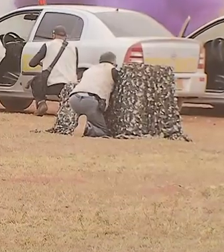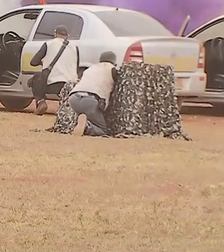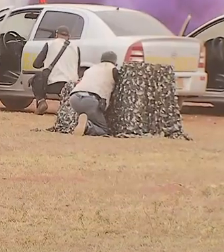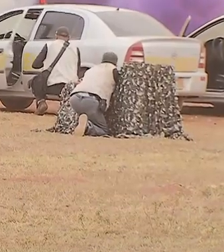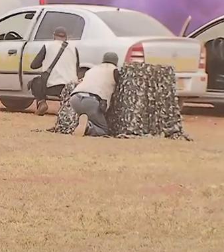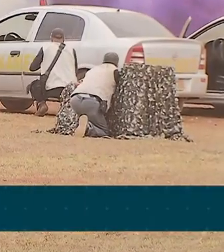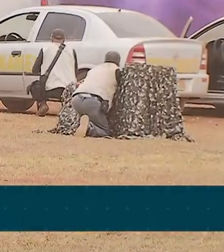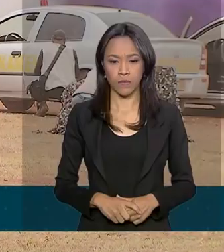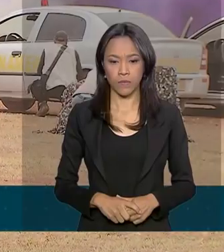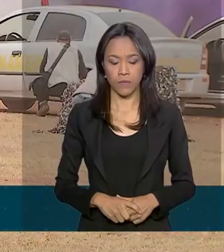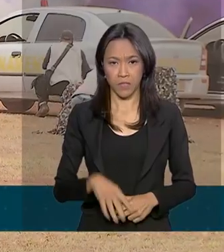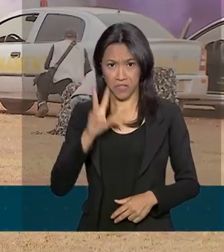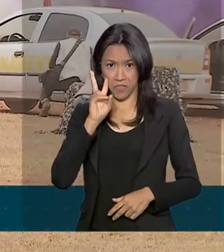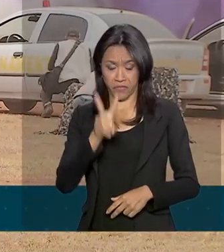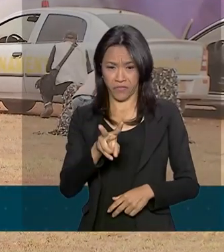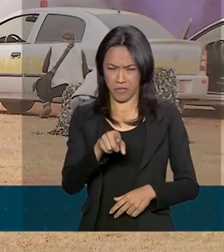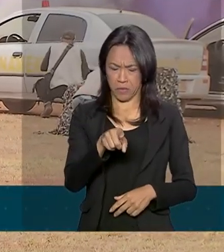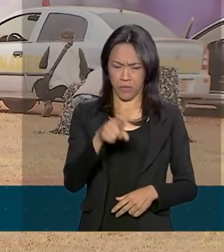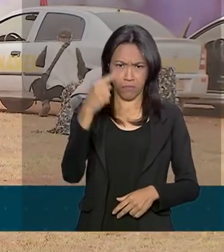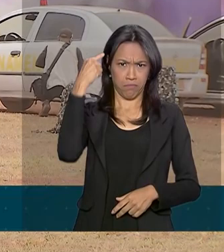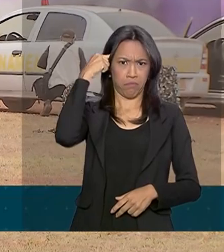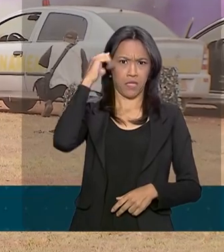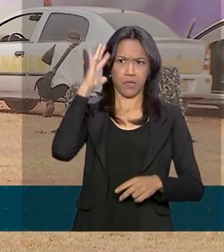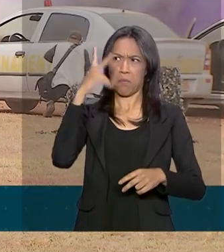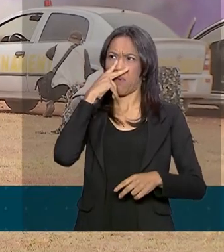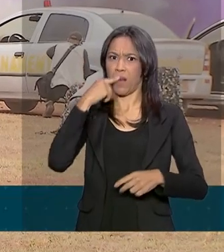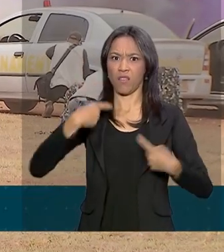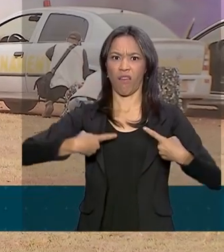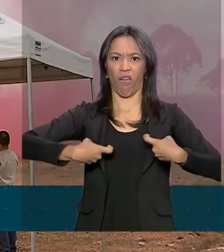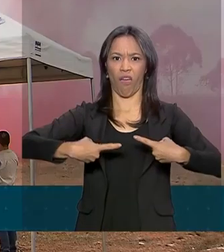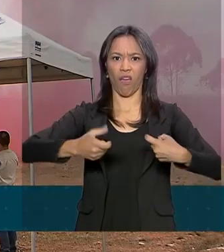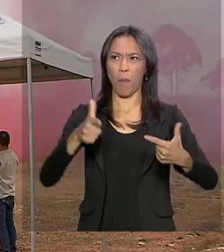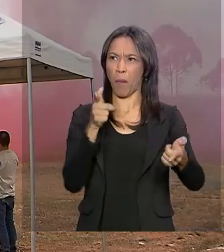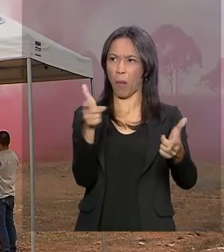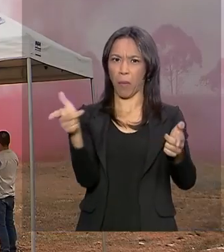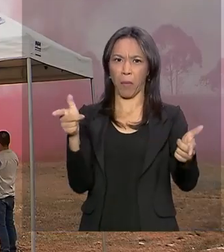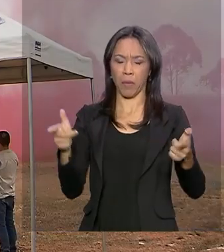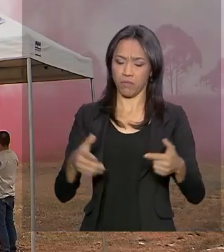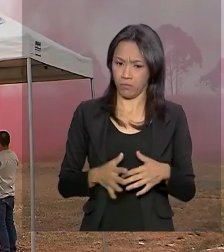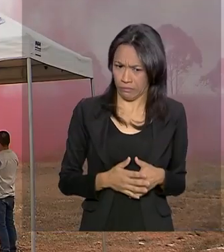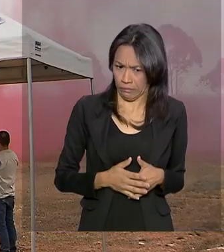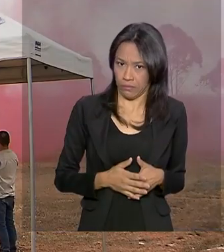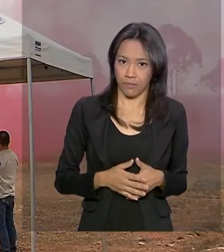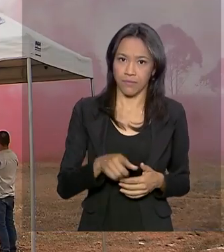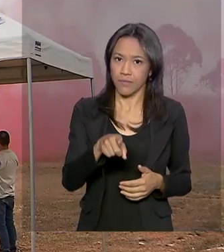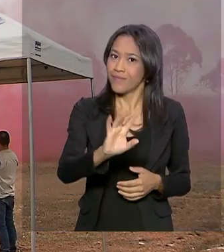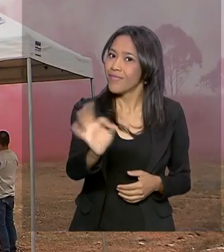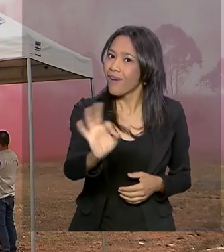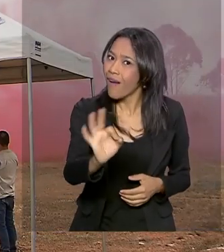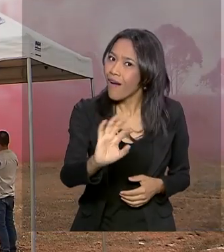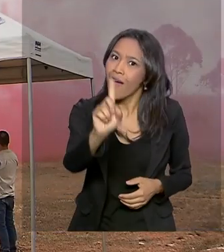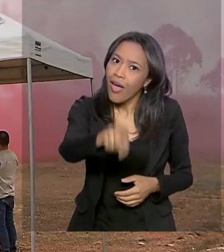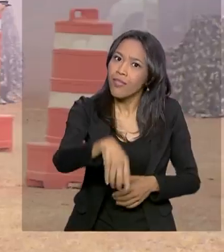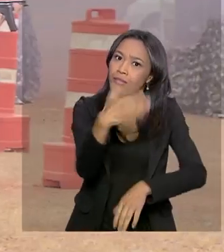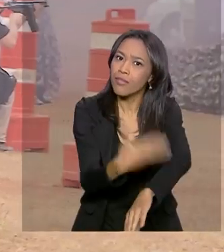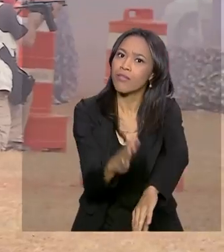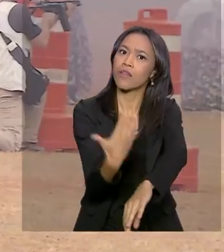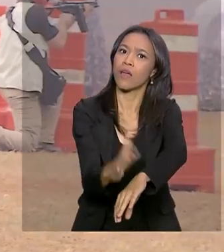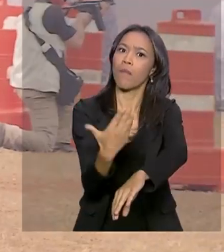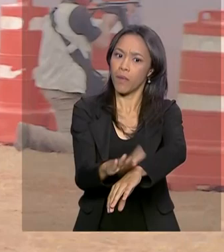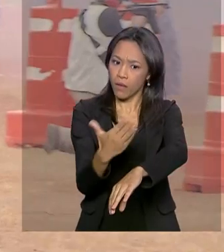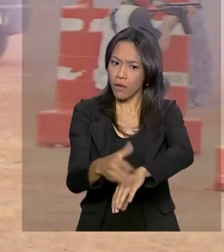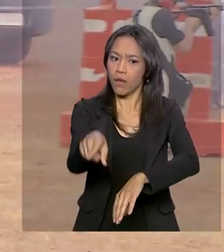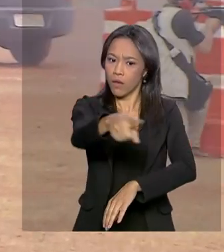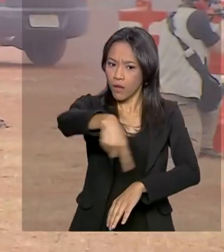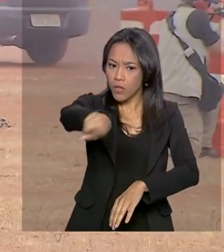Quem vê essas imagens pensa que estamos num campo de guerra. Mas isso é apenas parte do treinamento pelo